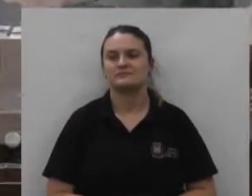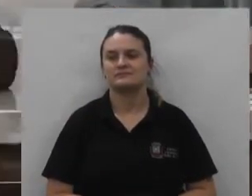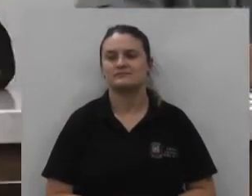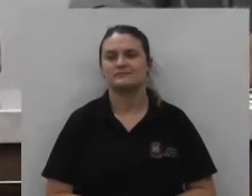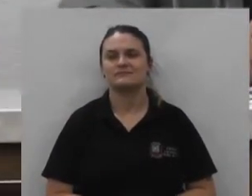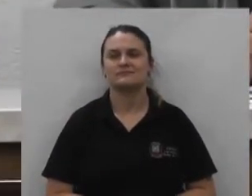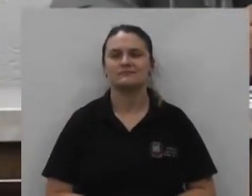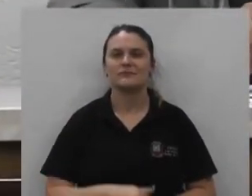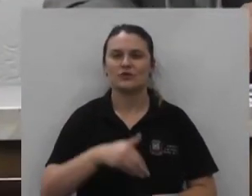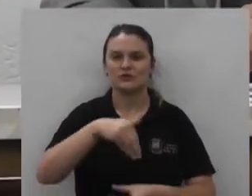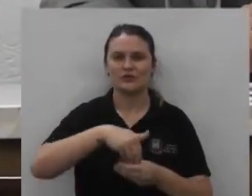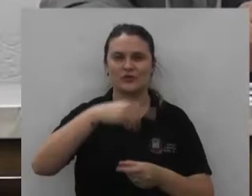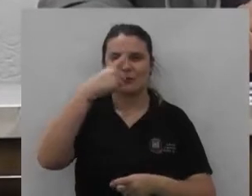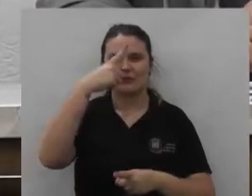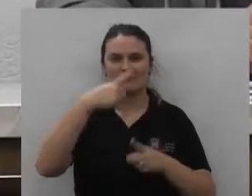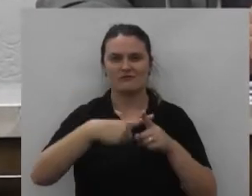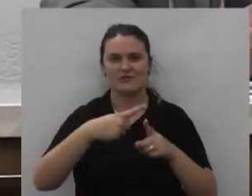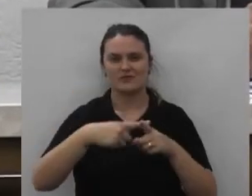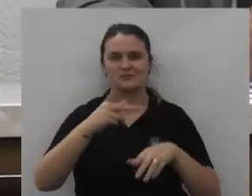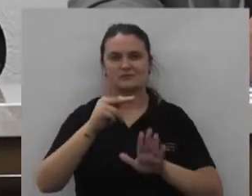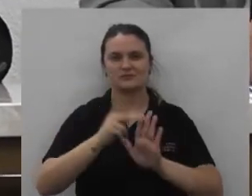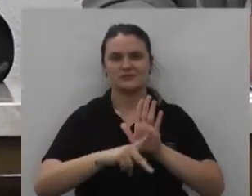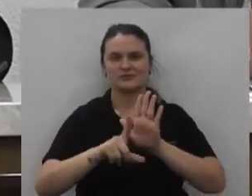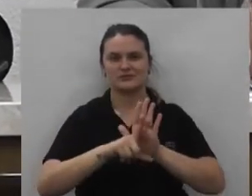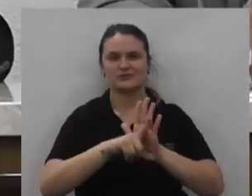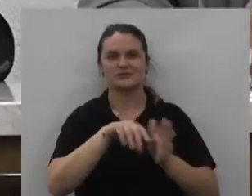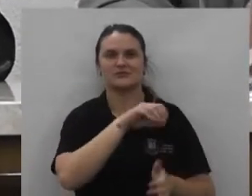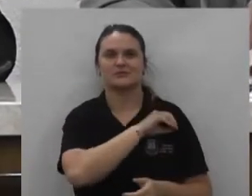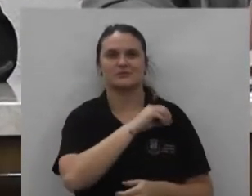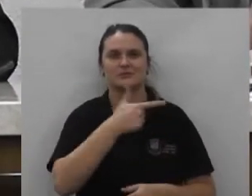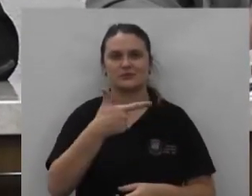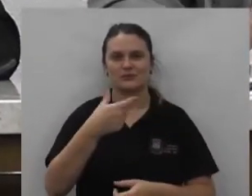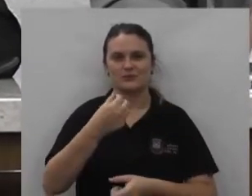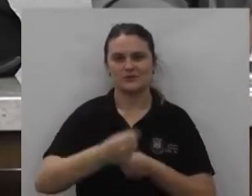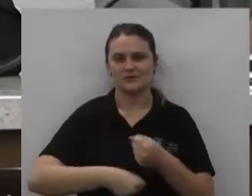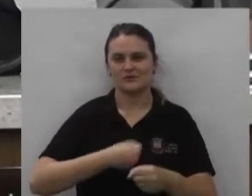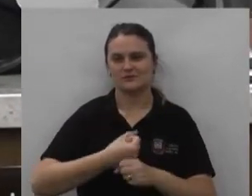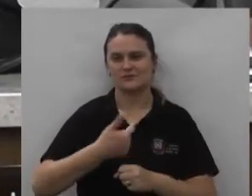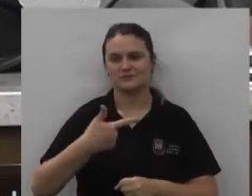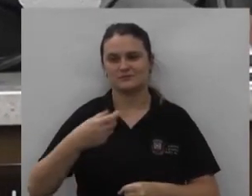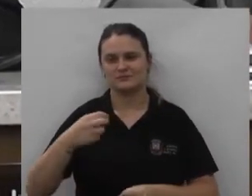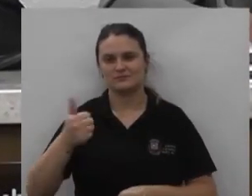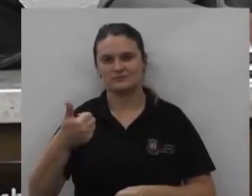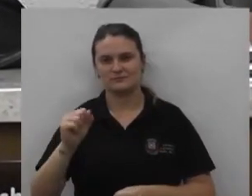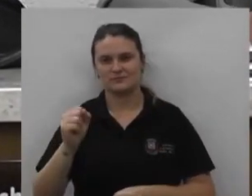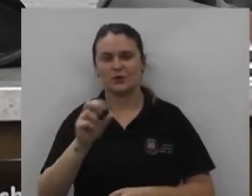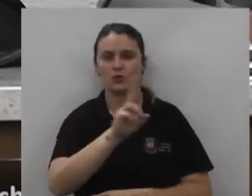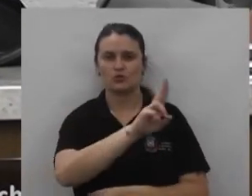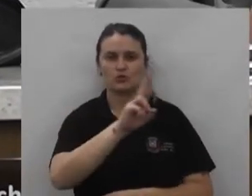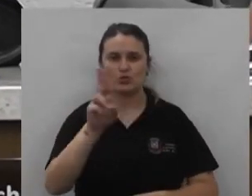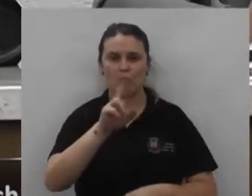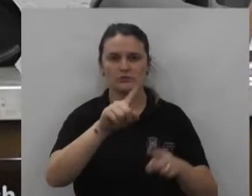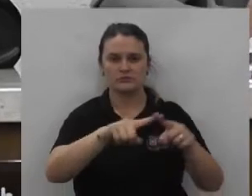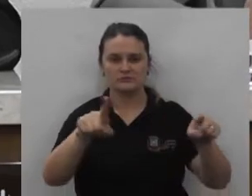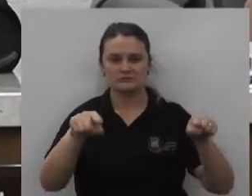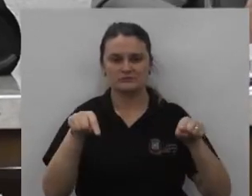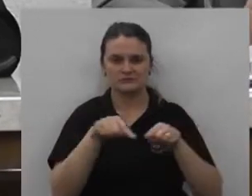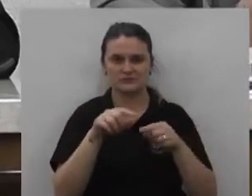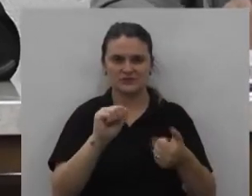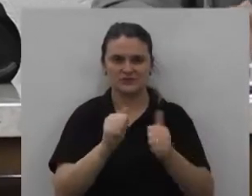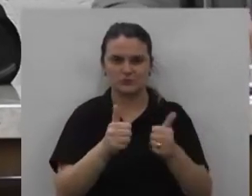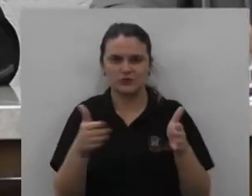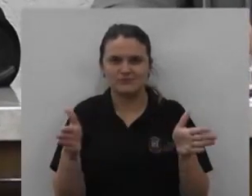votação única do projeto de lei ordinária número 20 de 2018 denomina a mini arena